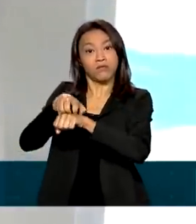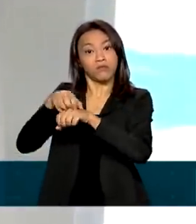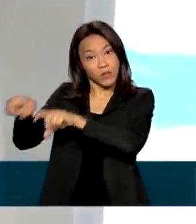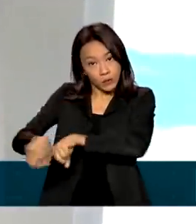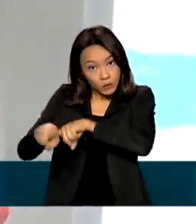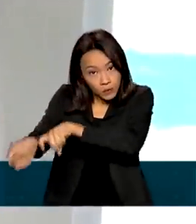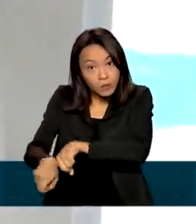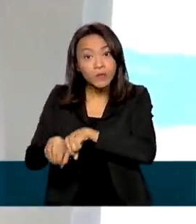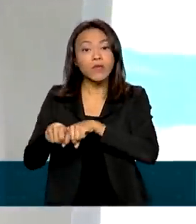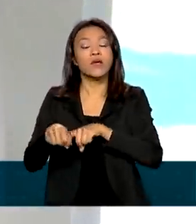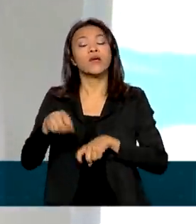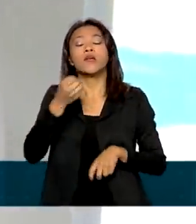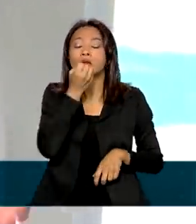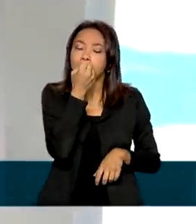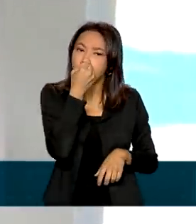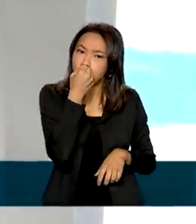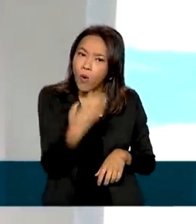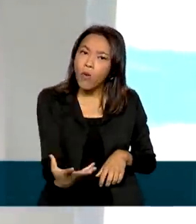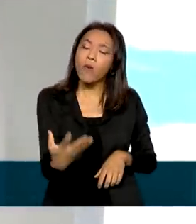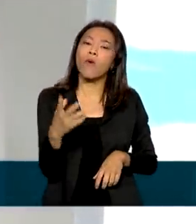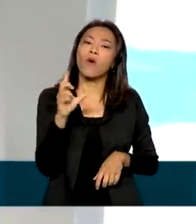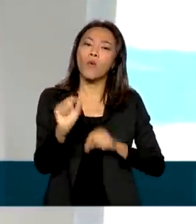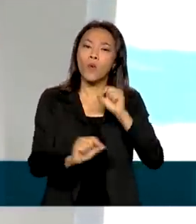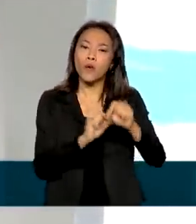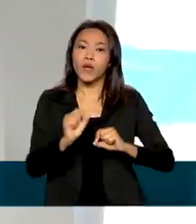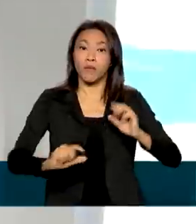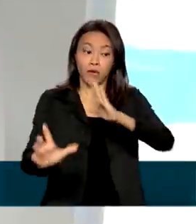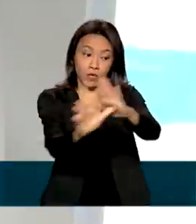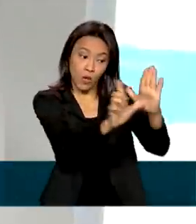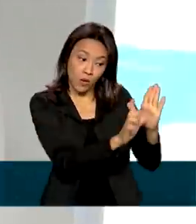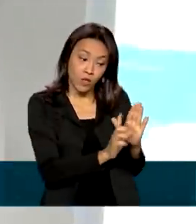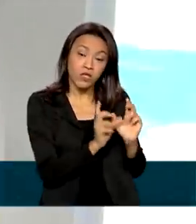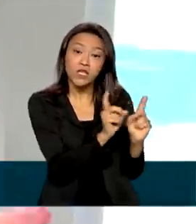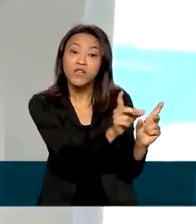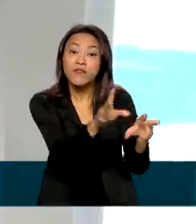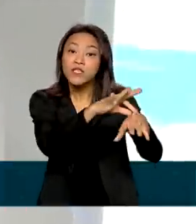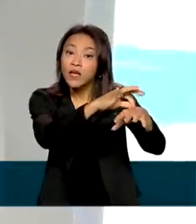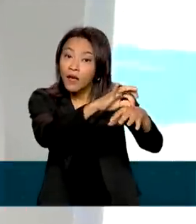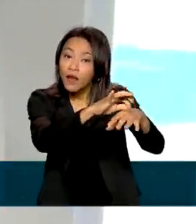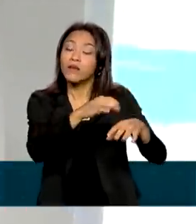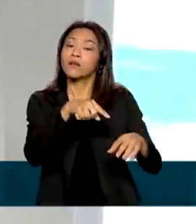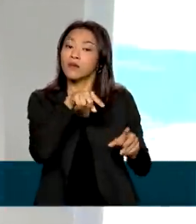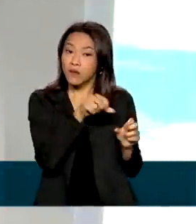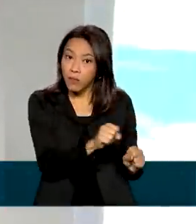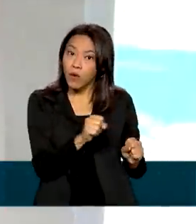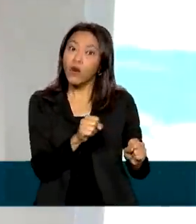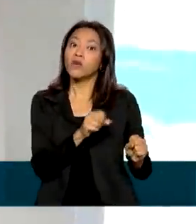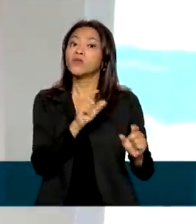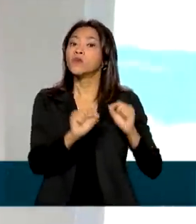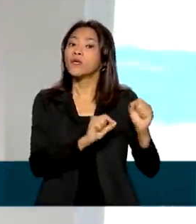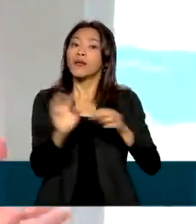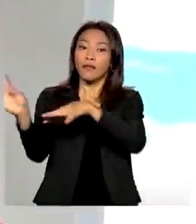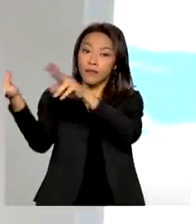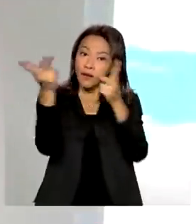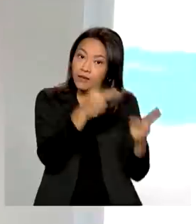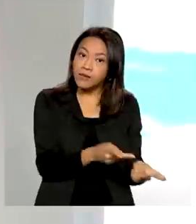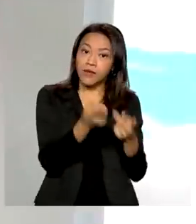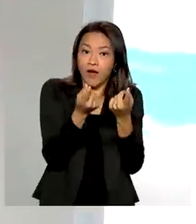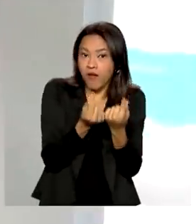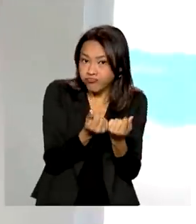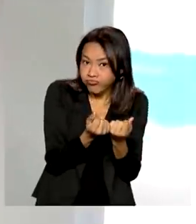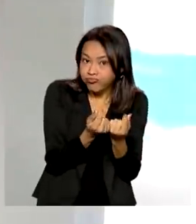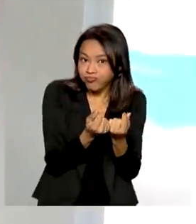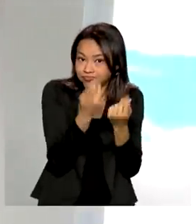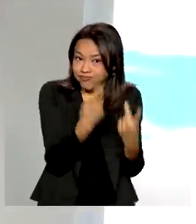uma notícia muito boa para os frigoríficos brasileiros que podem empregar e trazer renda para o interior